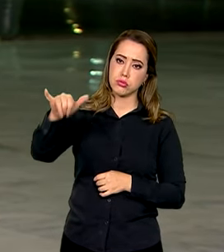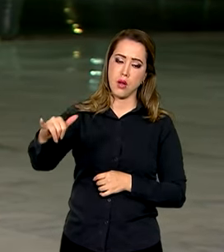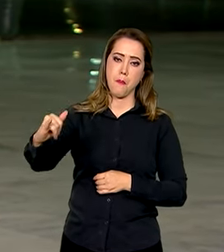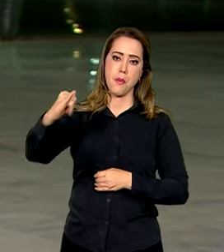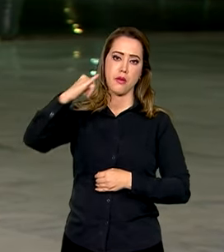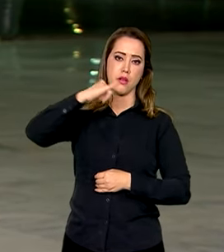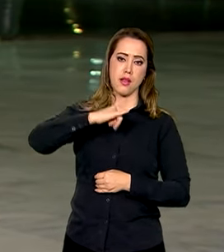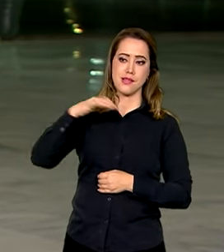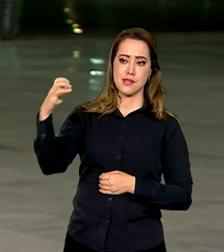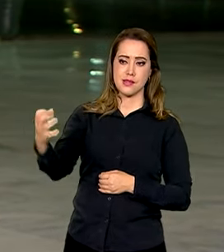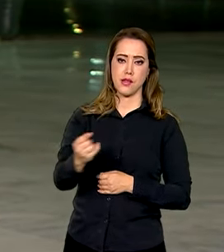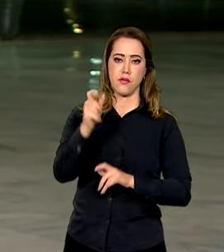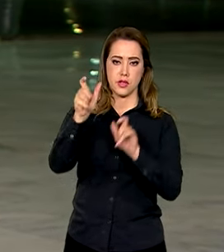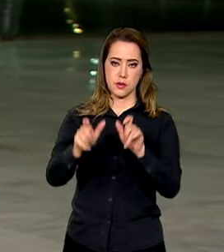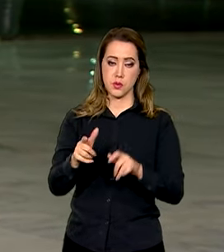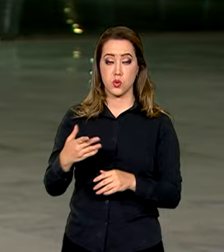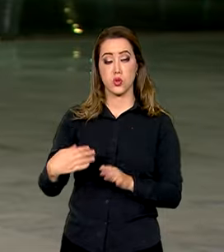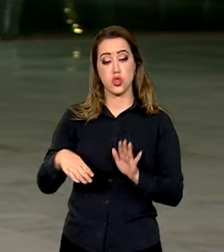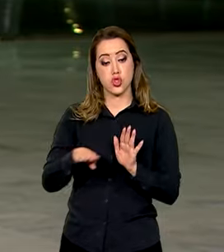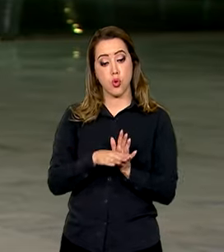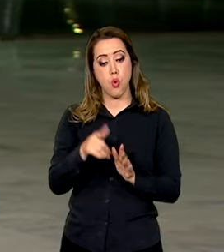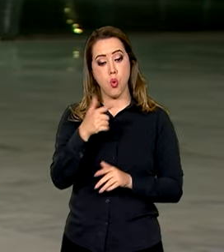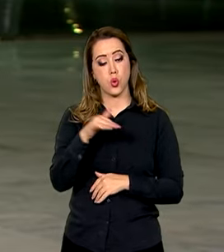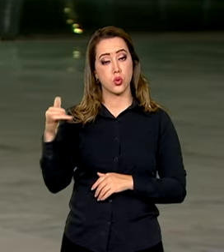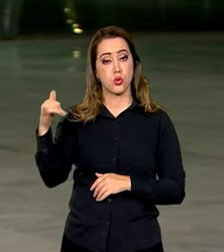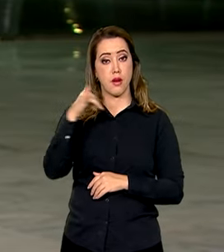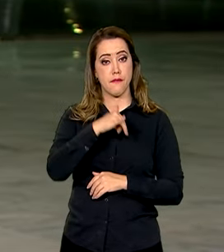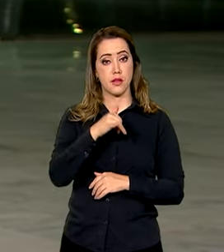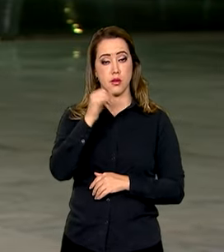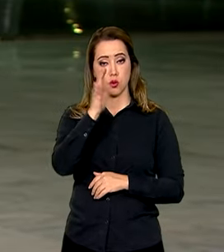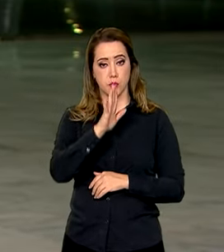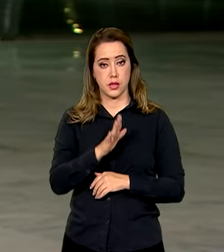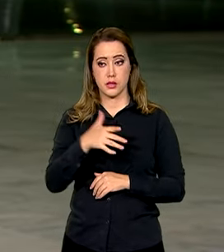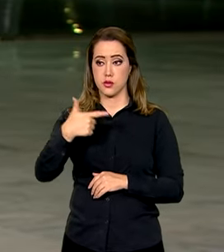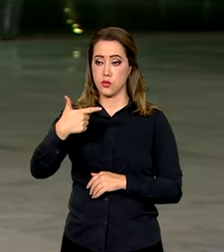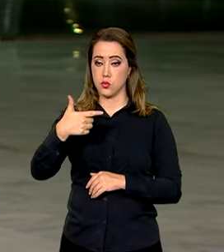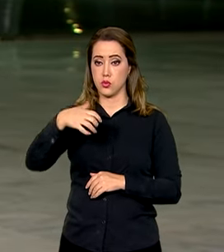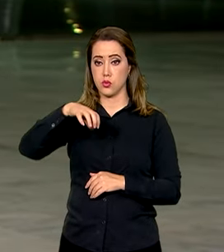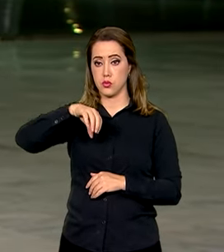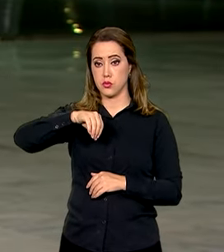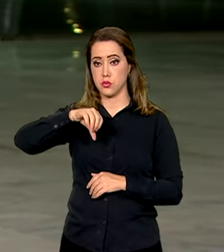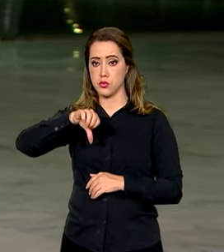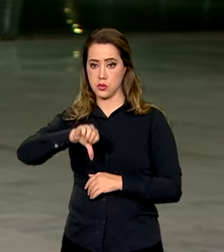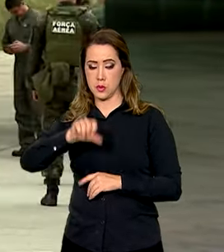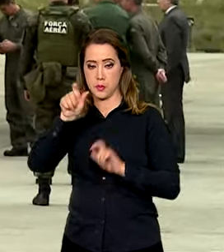209 passageiros repatriados de Israel. Vamos ver na reportagem.